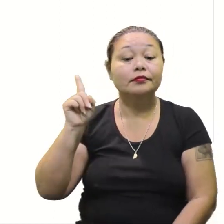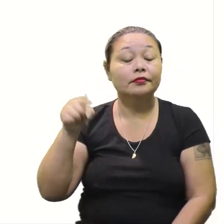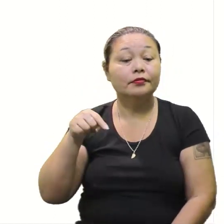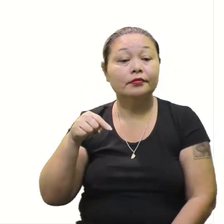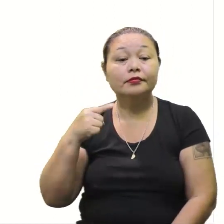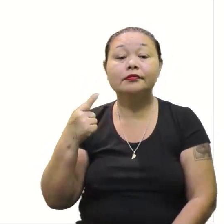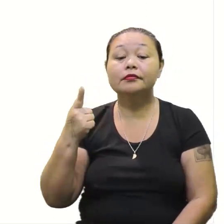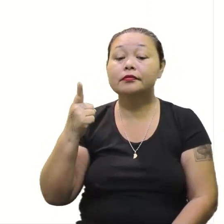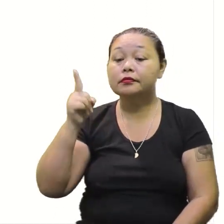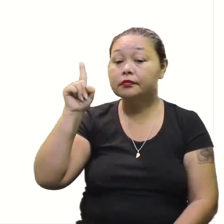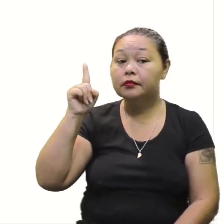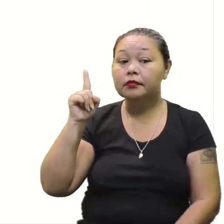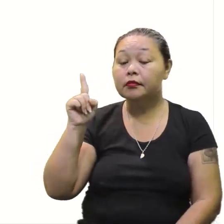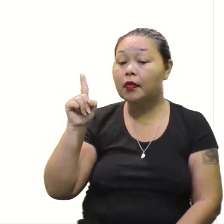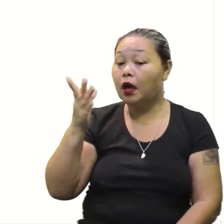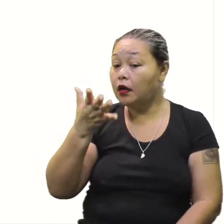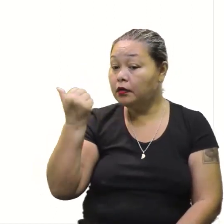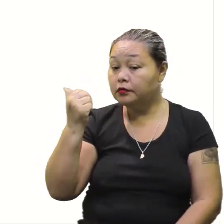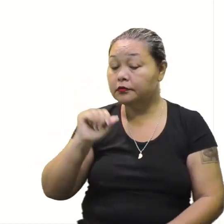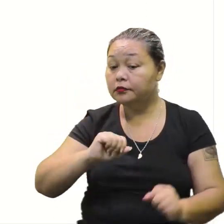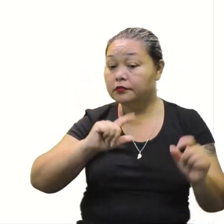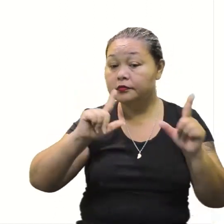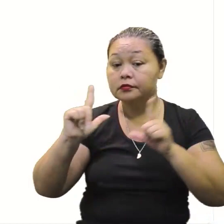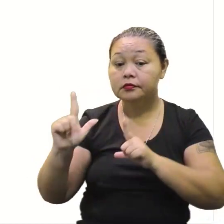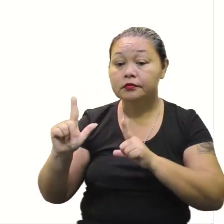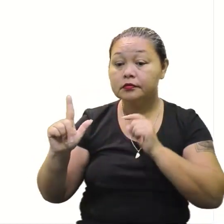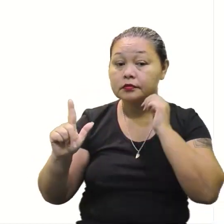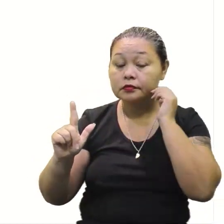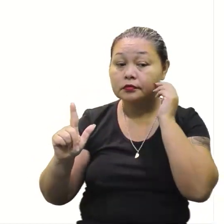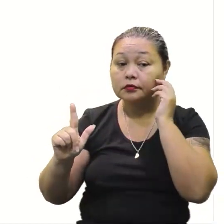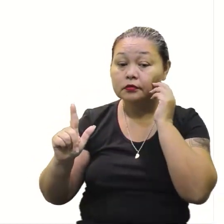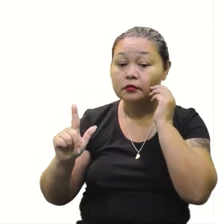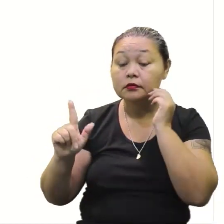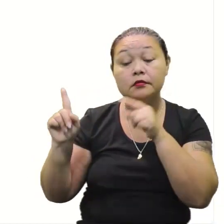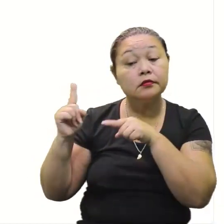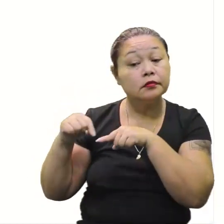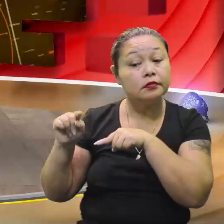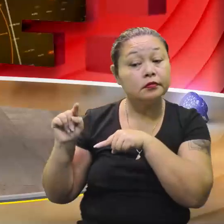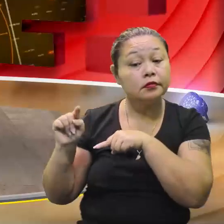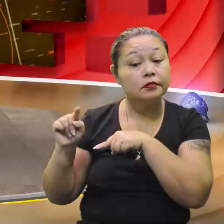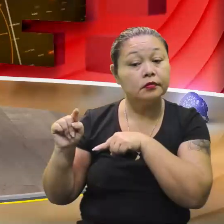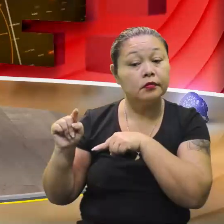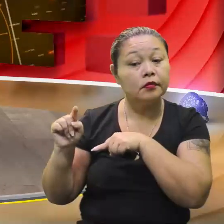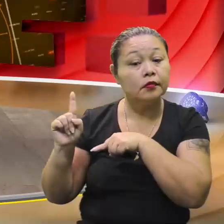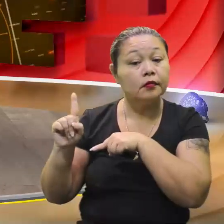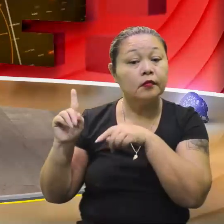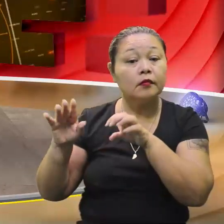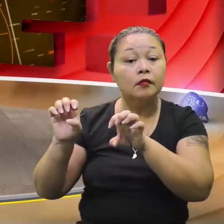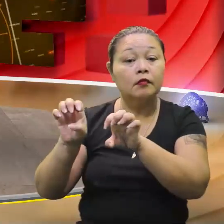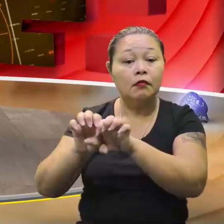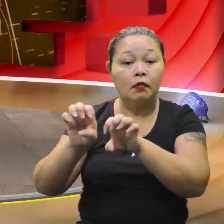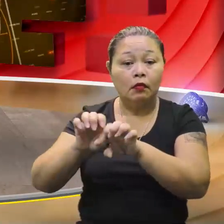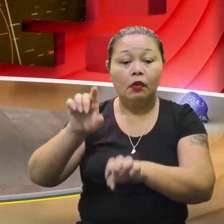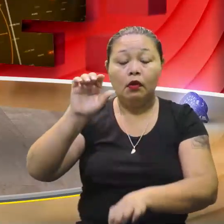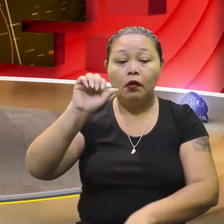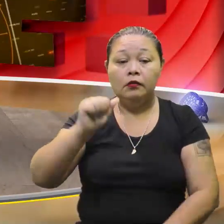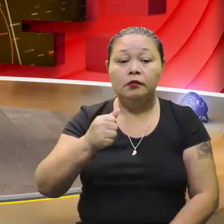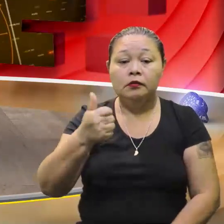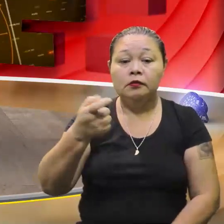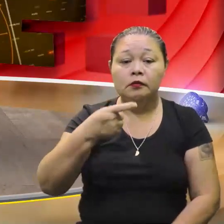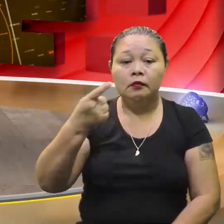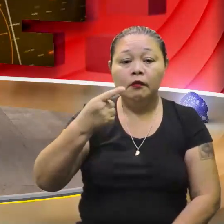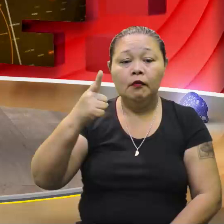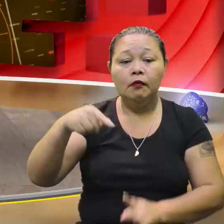bonito de se ver. Olha lá. Vamos aqui no slide aqui, né? Olha lá. Ah, aí a gente tem aqui uma equação do segundo grau, ó.